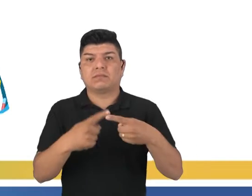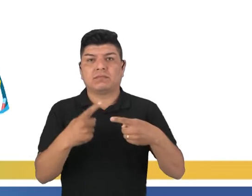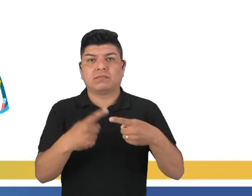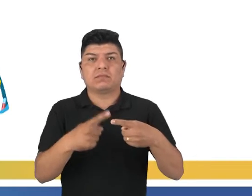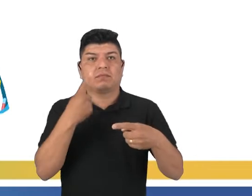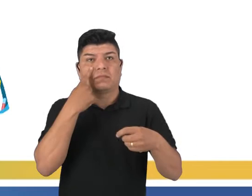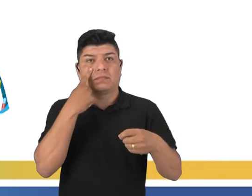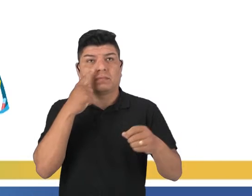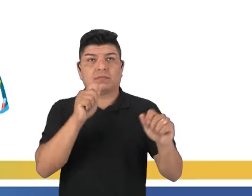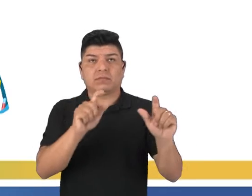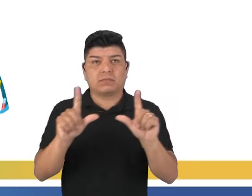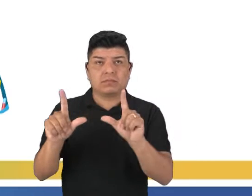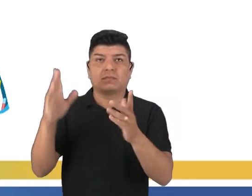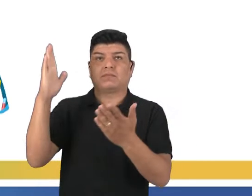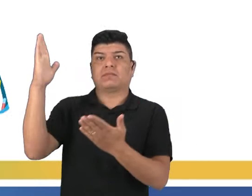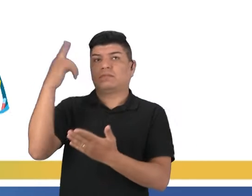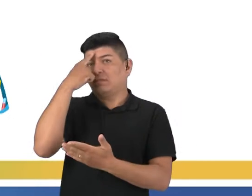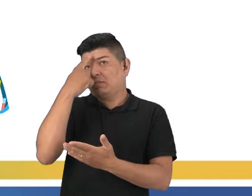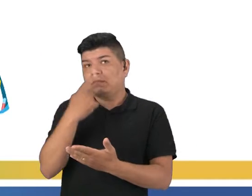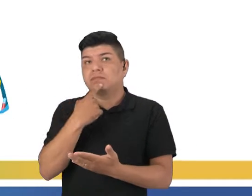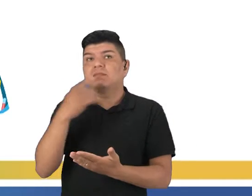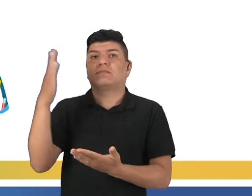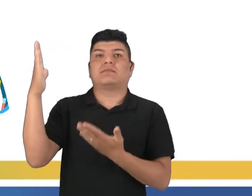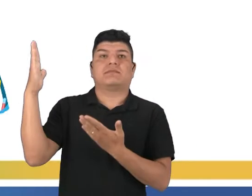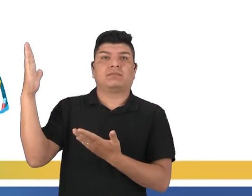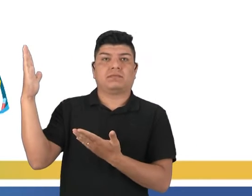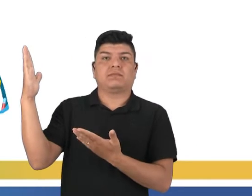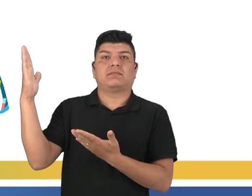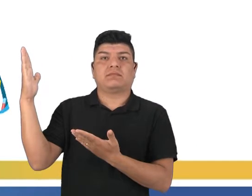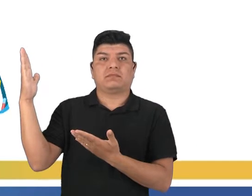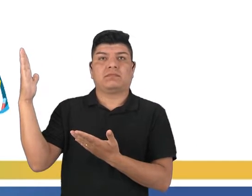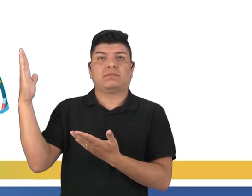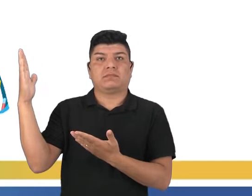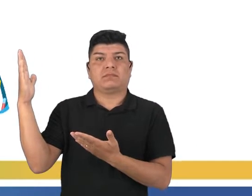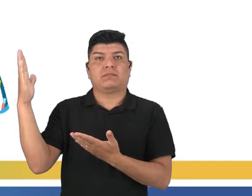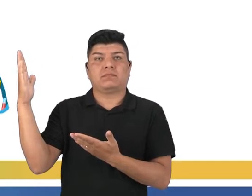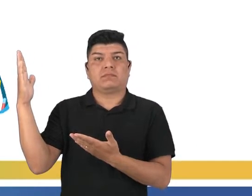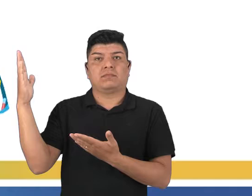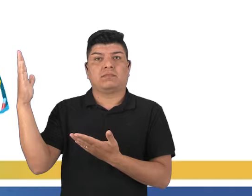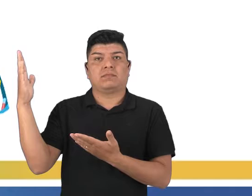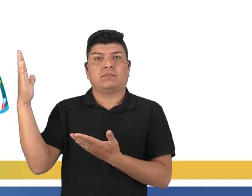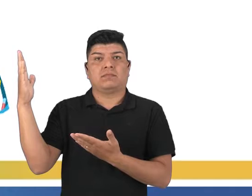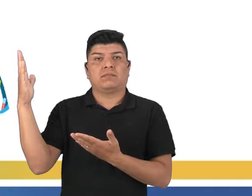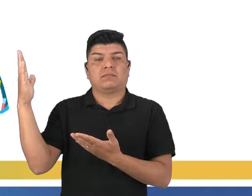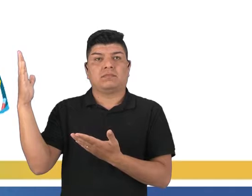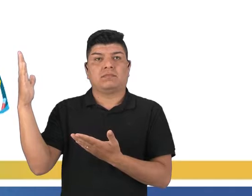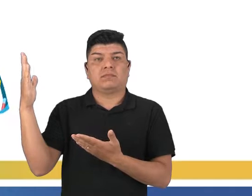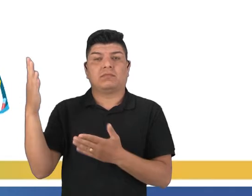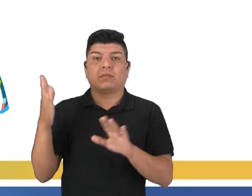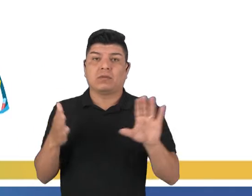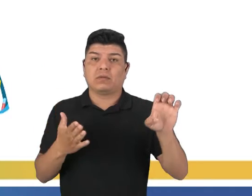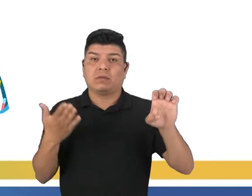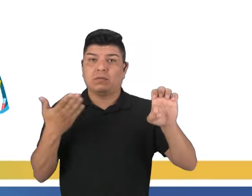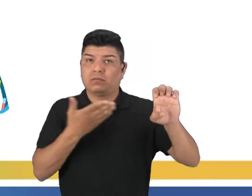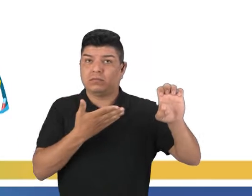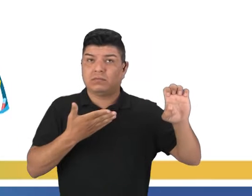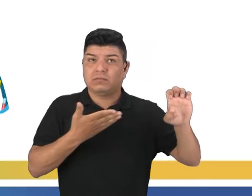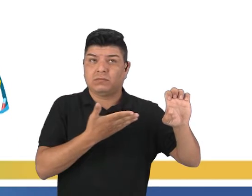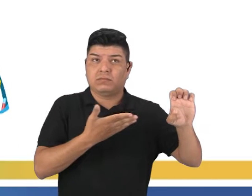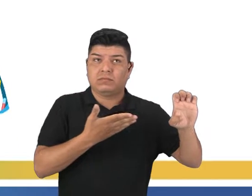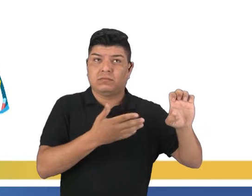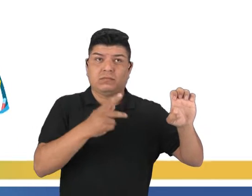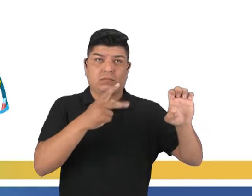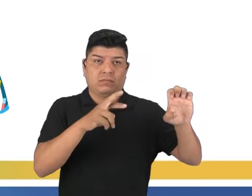vocês podem ver nessa figura, do nosso lado esquerdo, os organismos